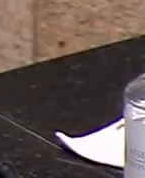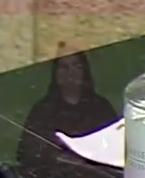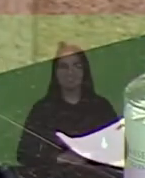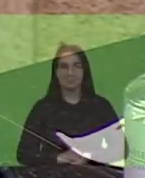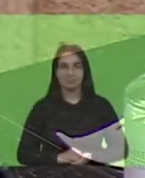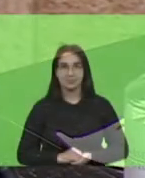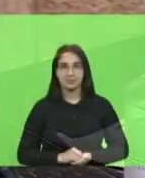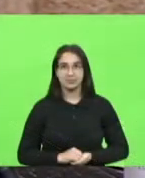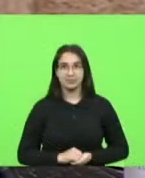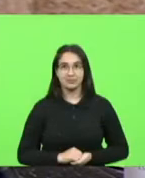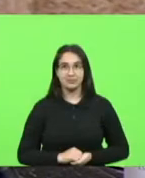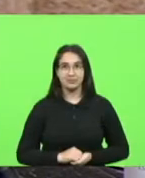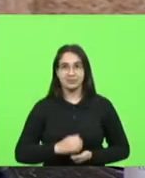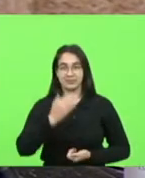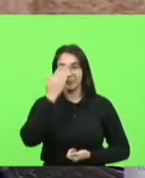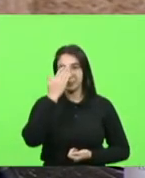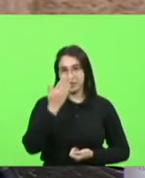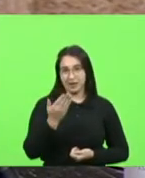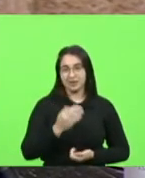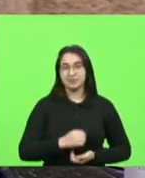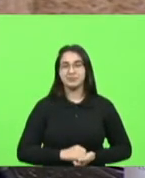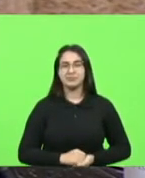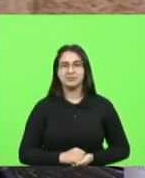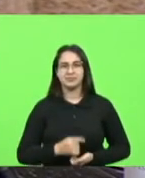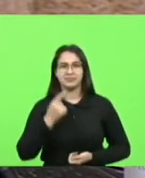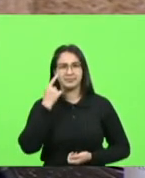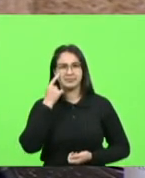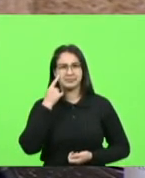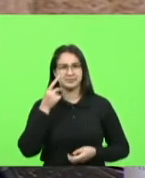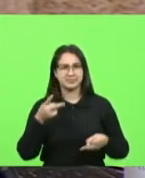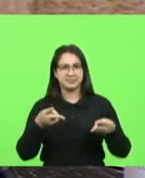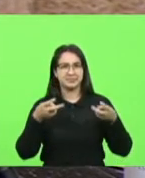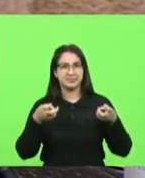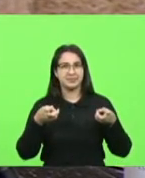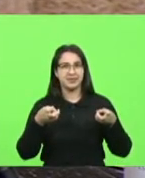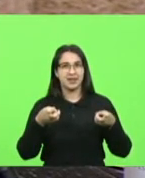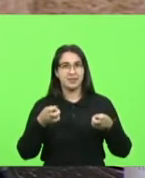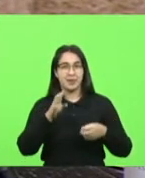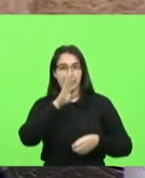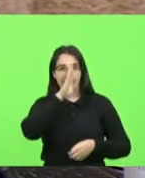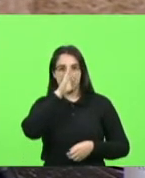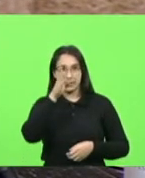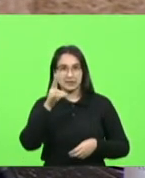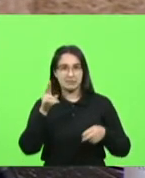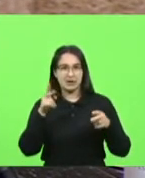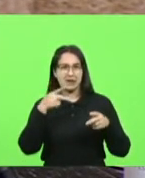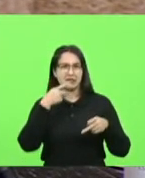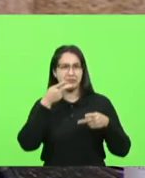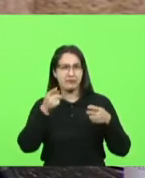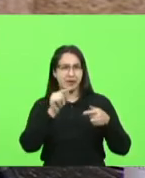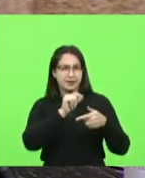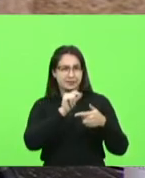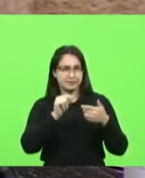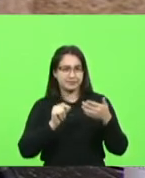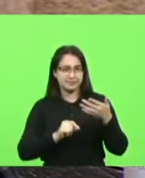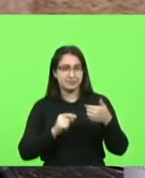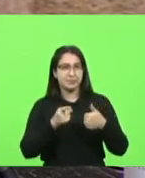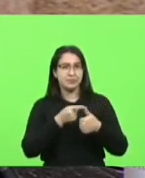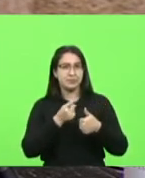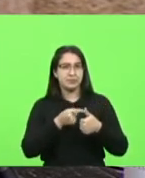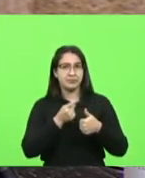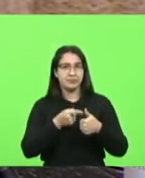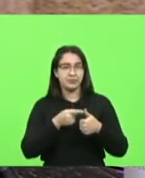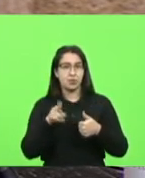bom, muito obrigada então veja só vamos falar quais são os principais absurdos disso o professor está usando a audiência